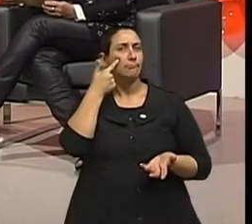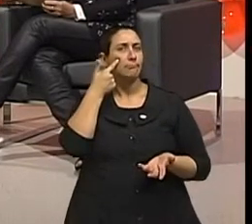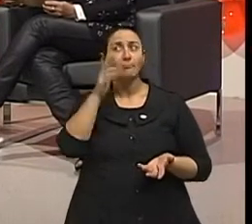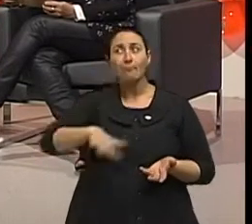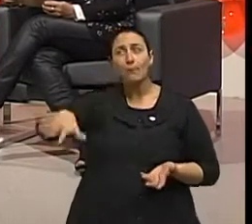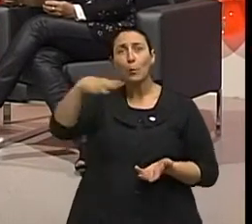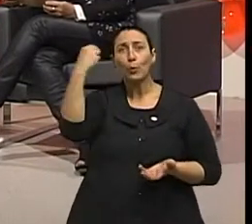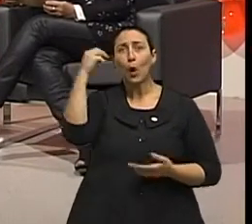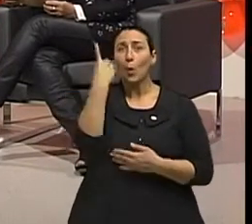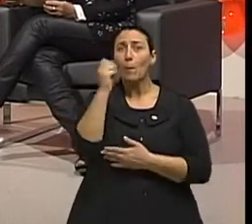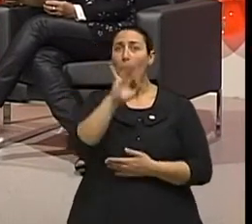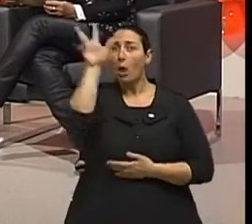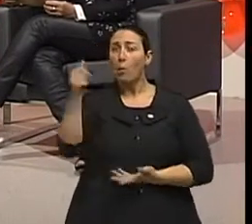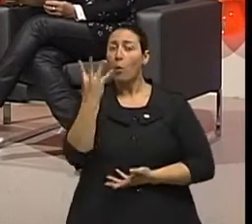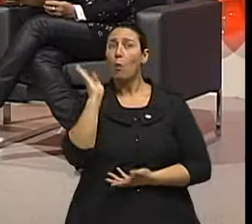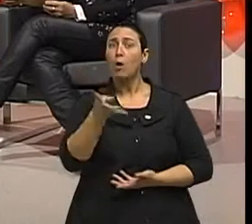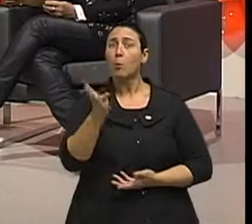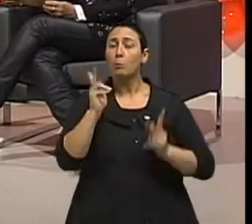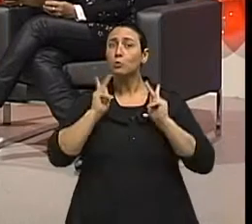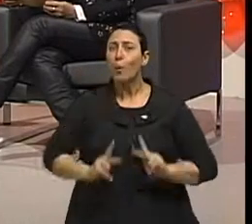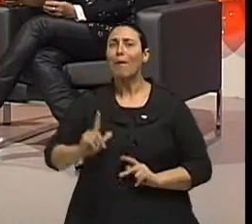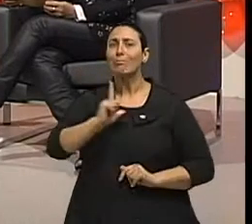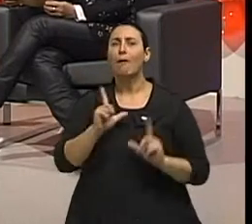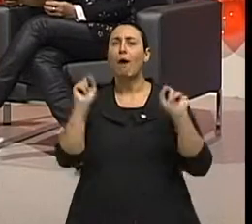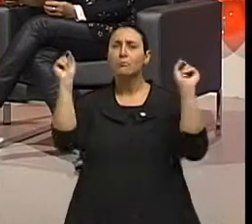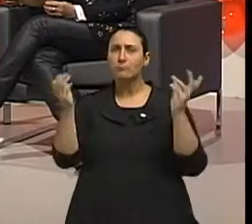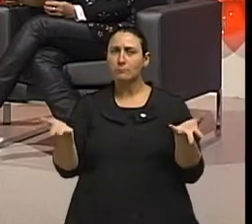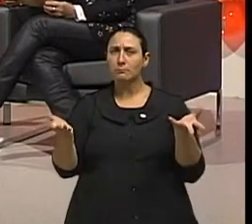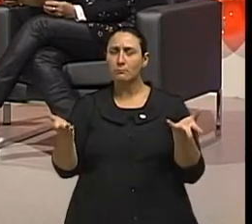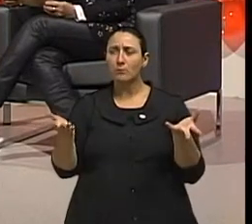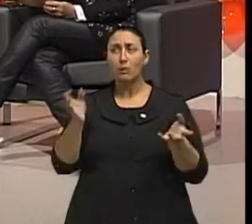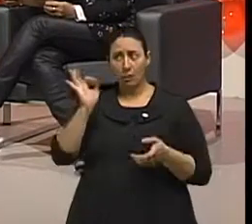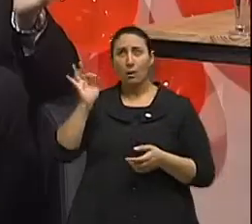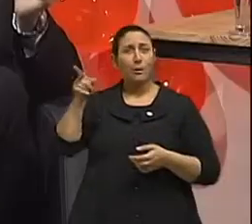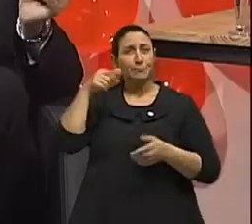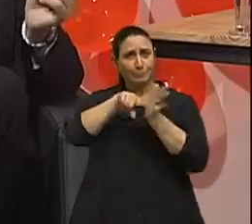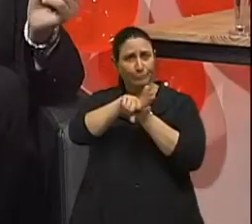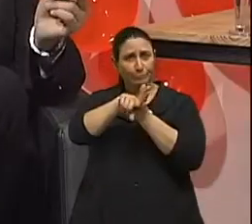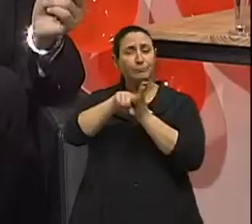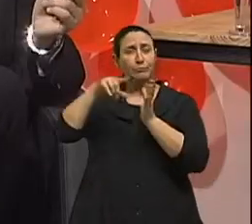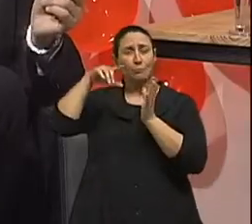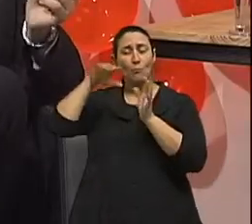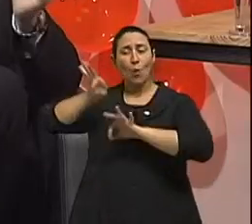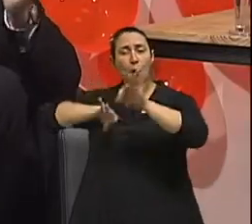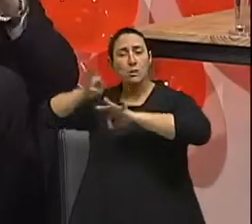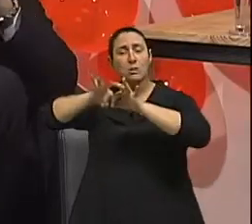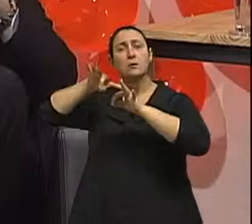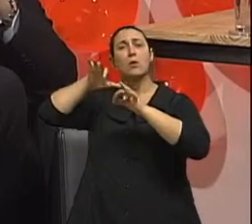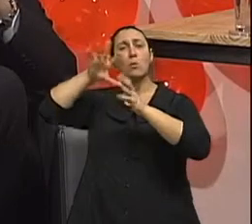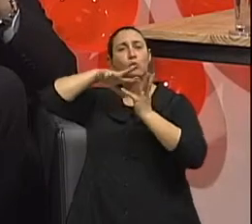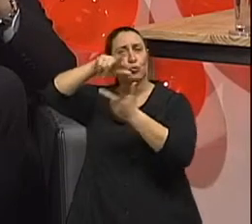É extremamente preocupante para a área médica, inclusive. é um enorme. Inclusive existem dados da Organização Mundial de Saúde e da Sociedade Americana de Oncologia,